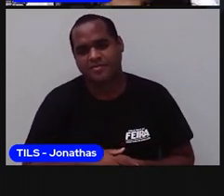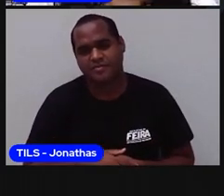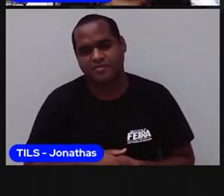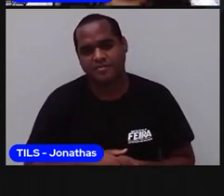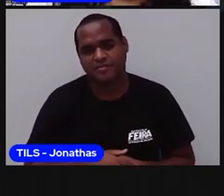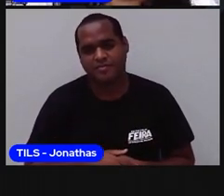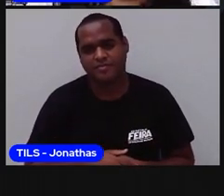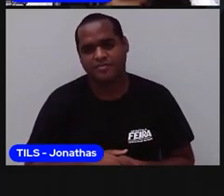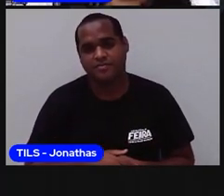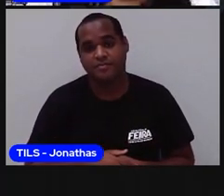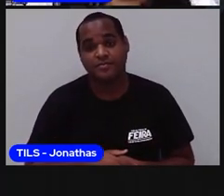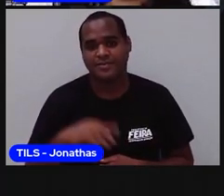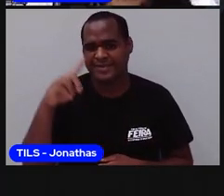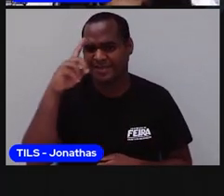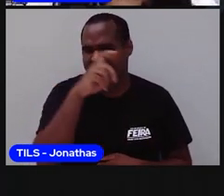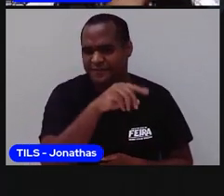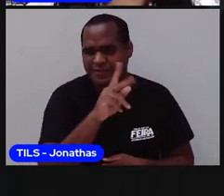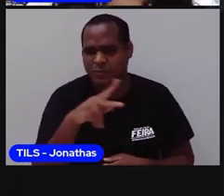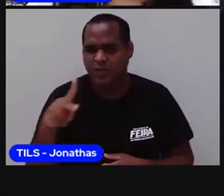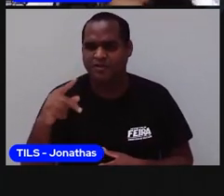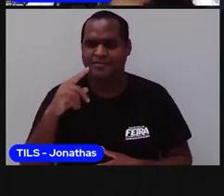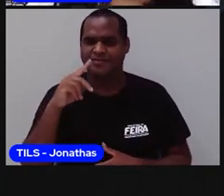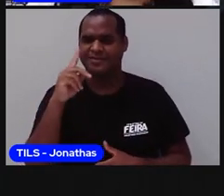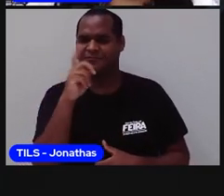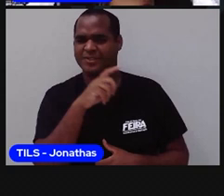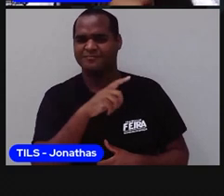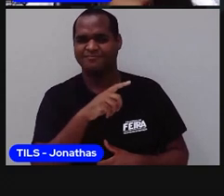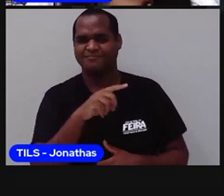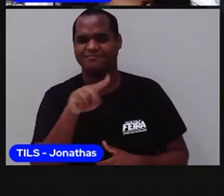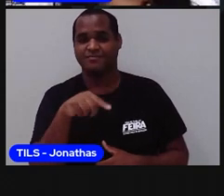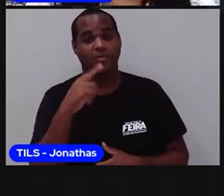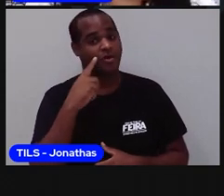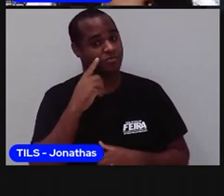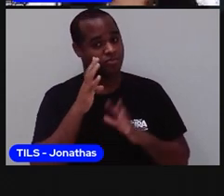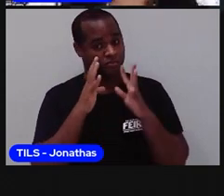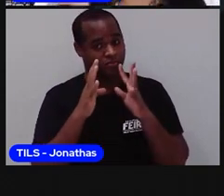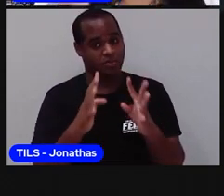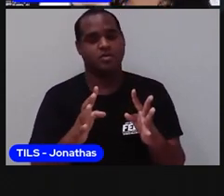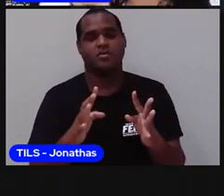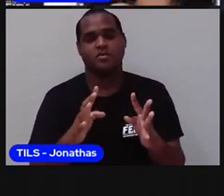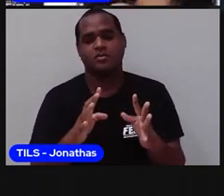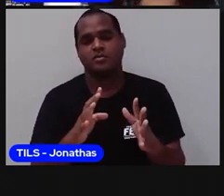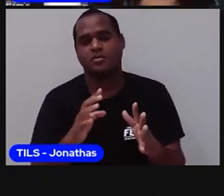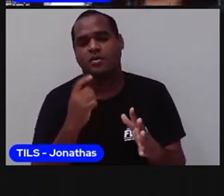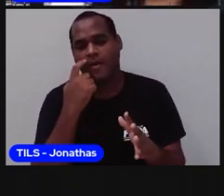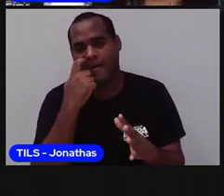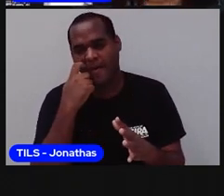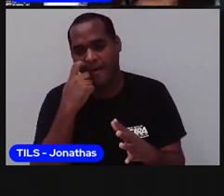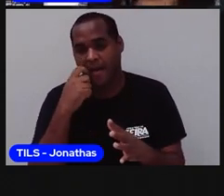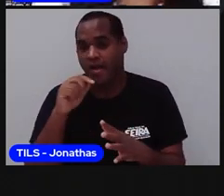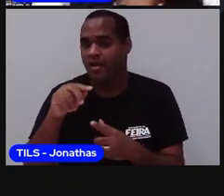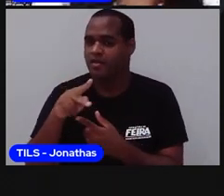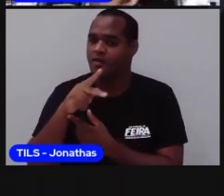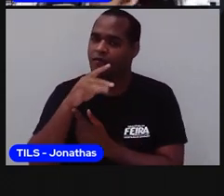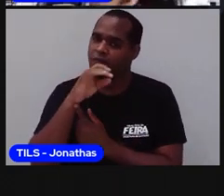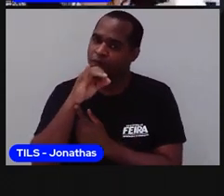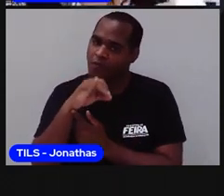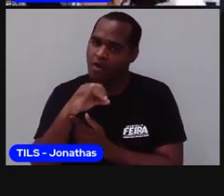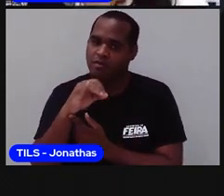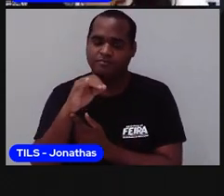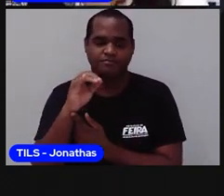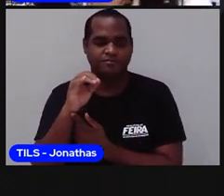Ficou difícil, pró? Ficou não? Presta atenção. Tem o mesmo avô e